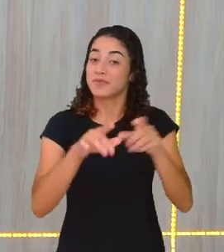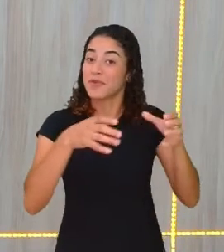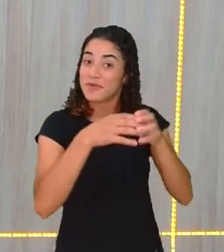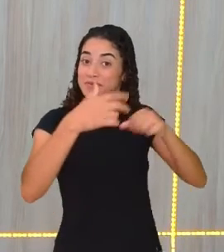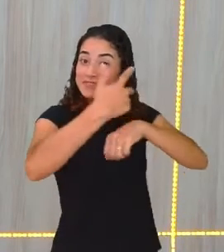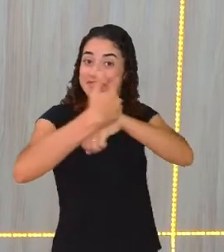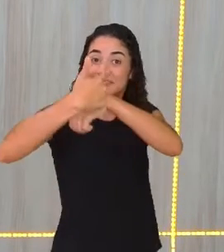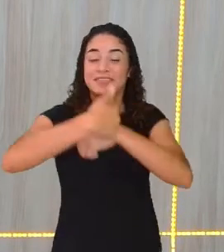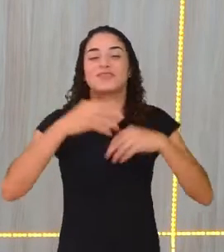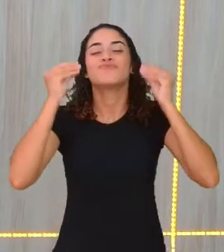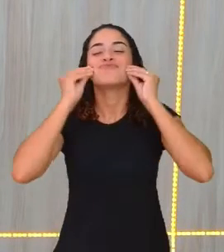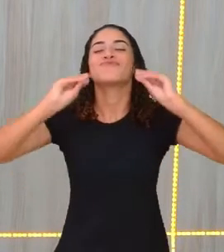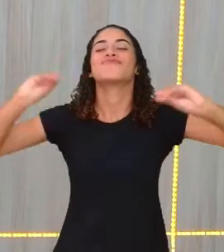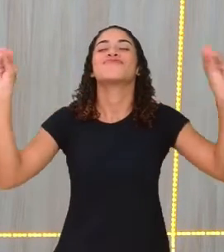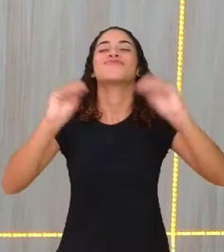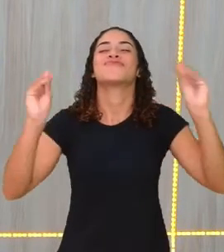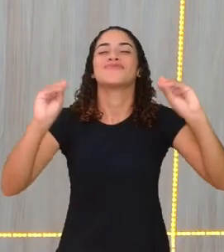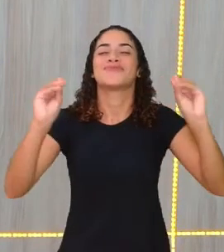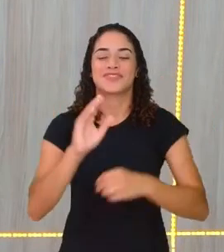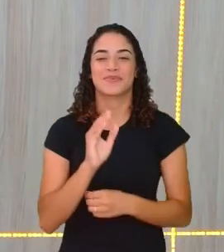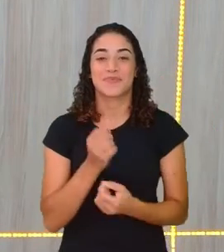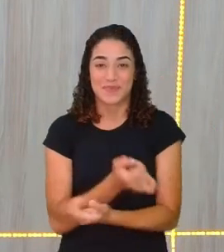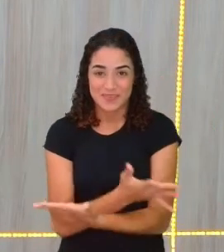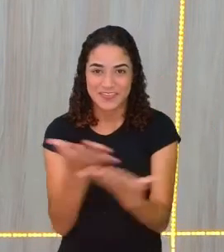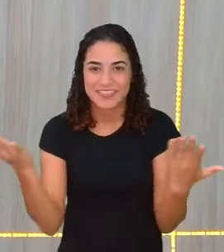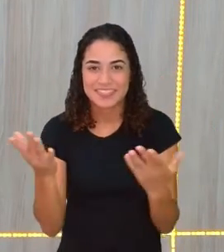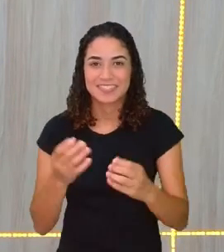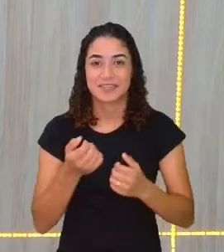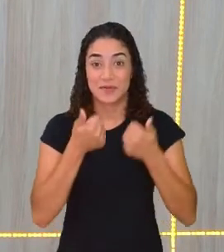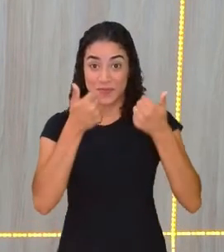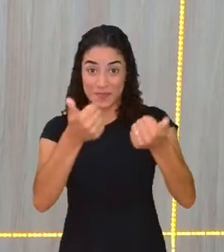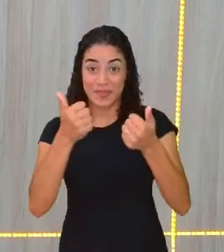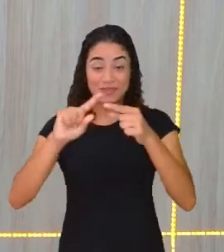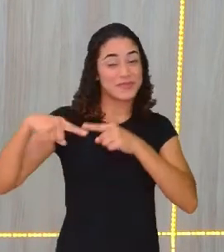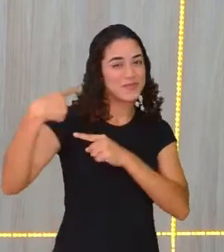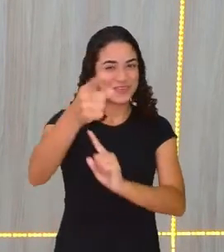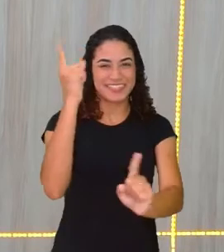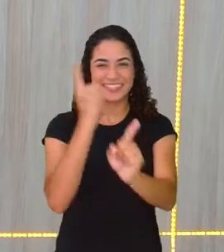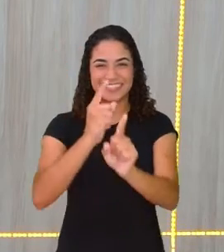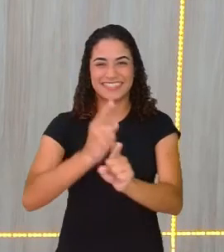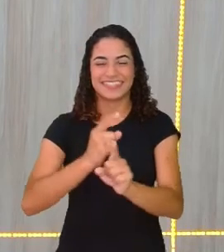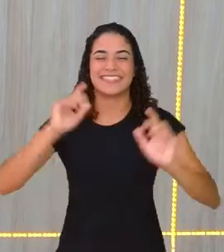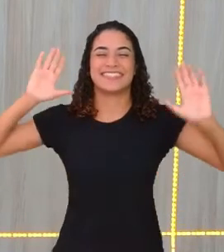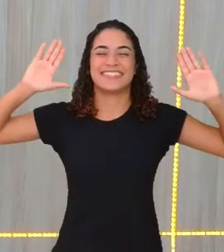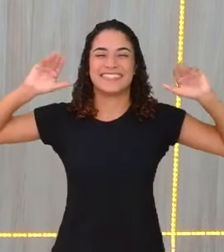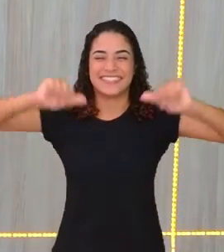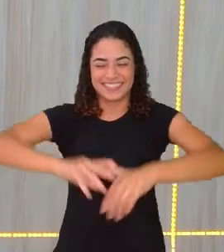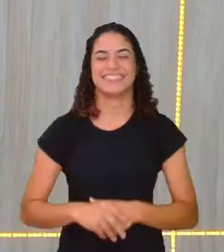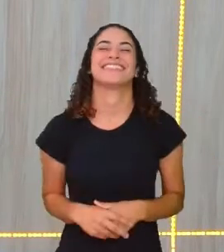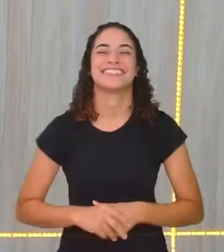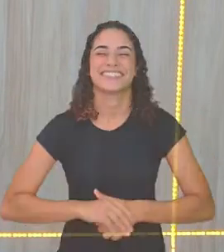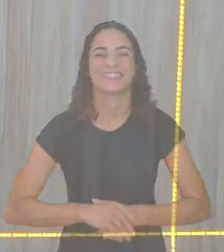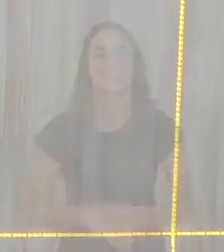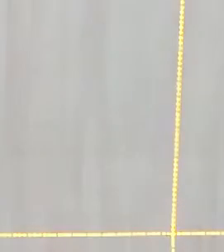e um cheiro bem grande no coração de vocês. Fiquem bem. E até a próxima, pessoal. Tchau. Tchau.